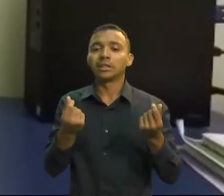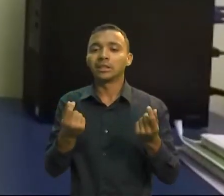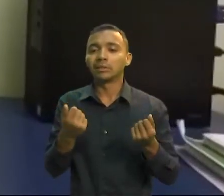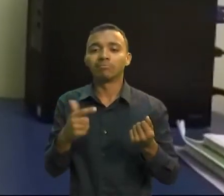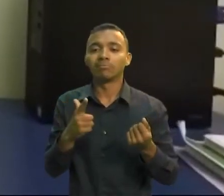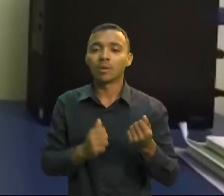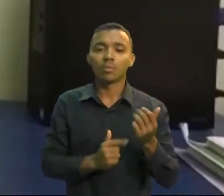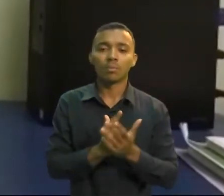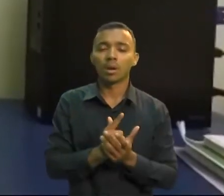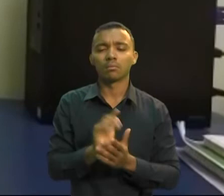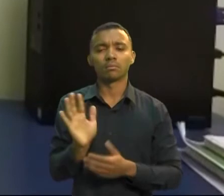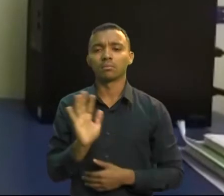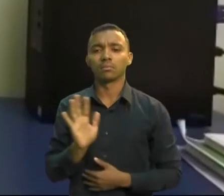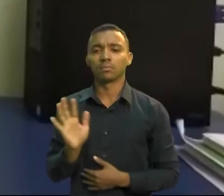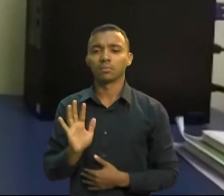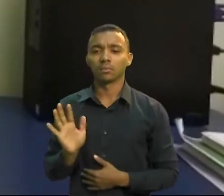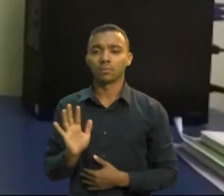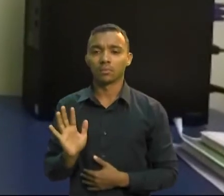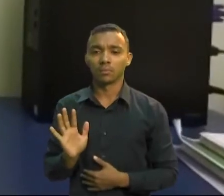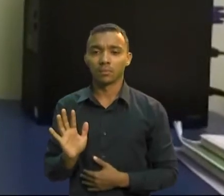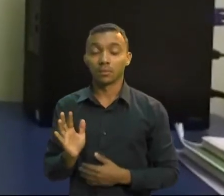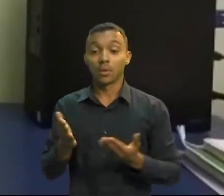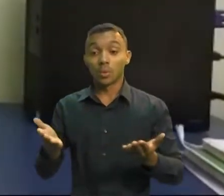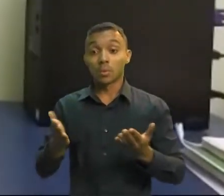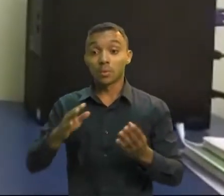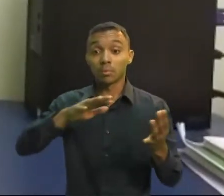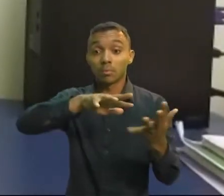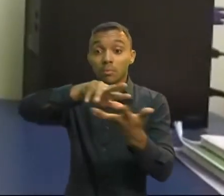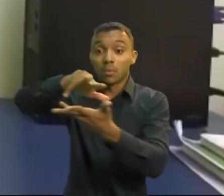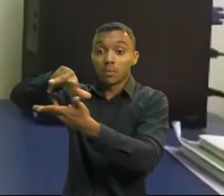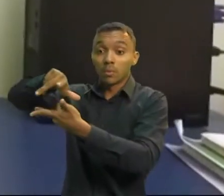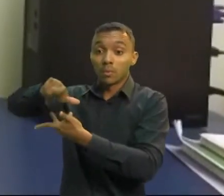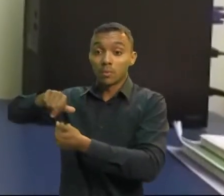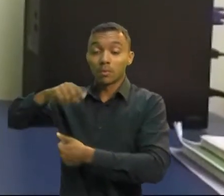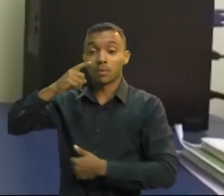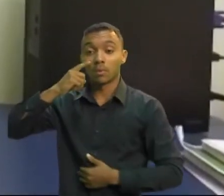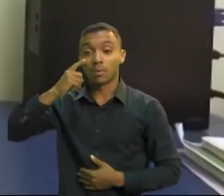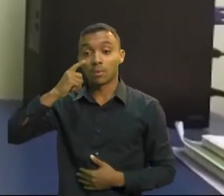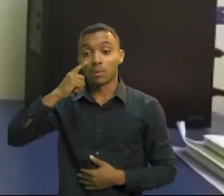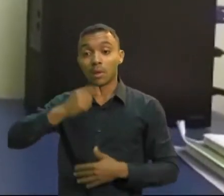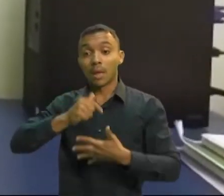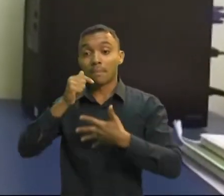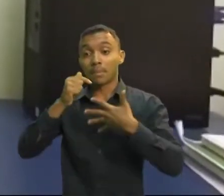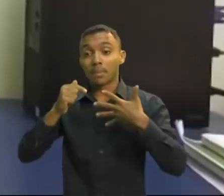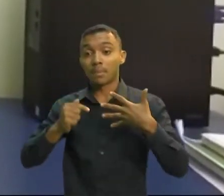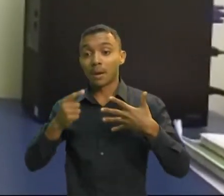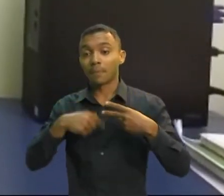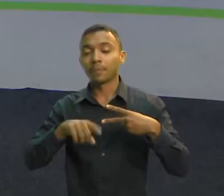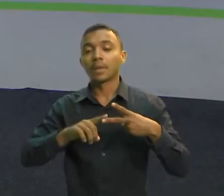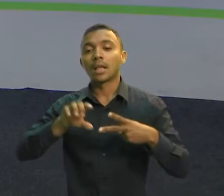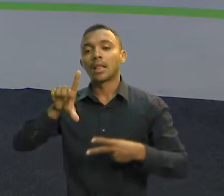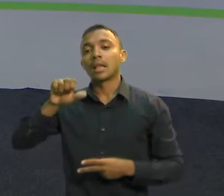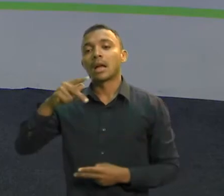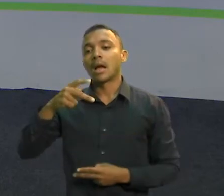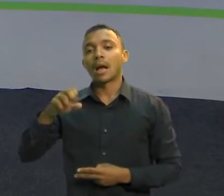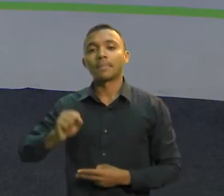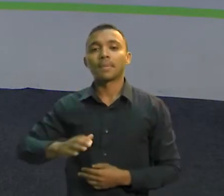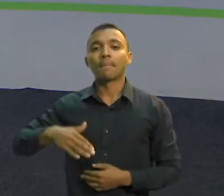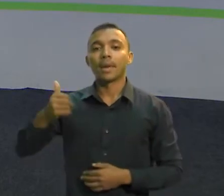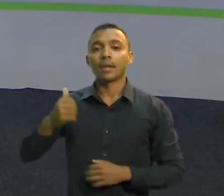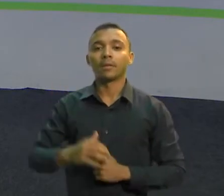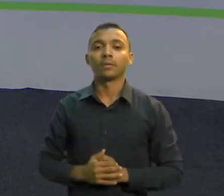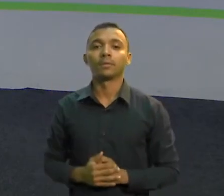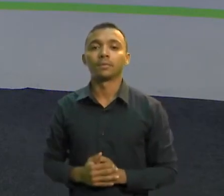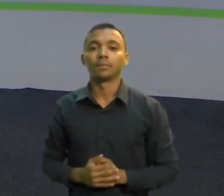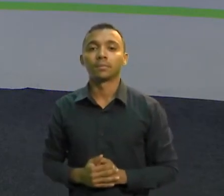então, hoje, no mundo inteiro, os LARCs são vistos como o melhor método para um adolescente. A adolescente